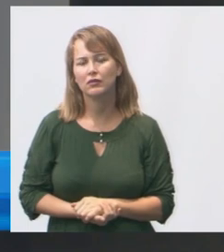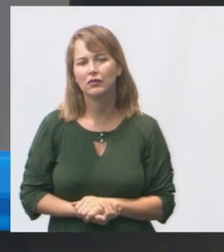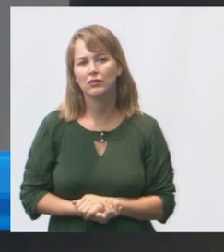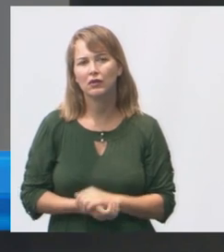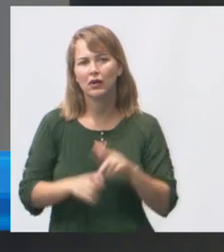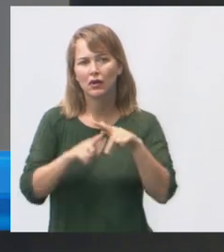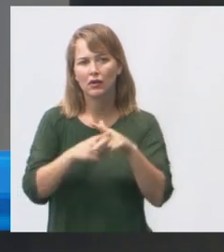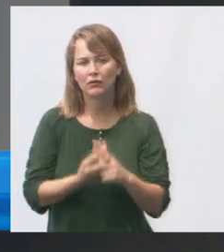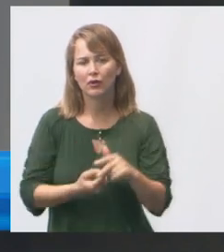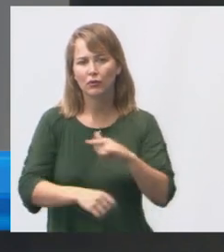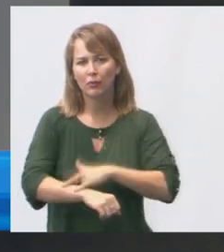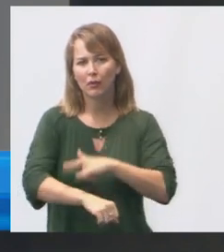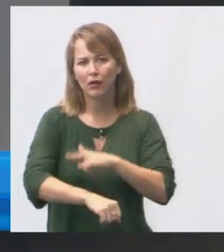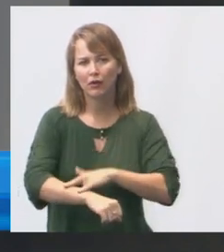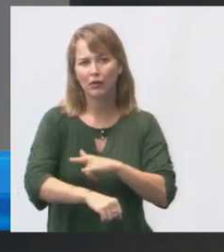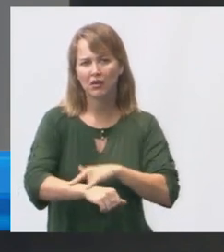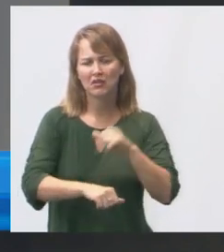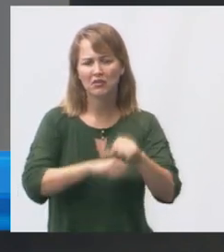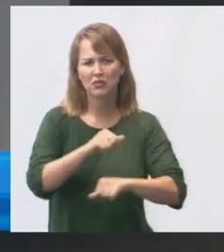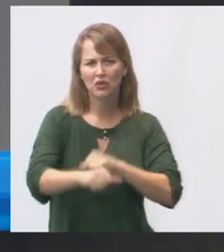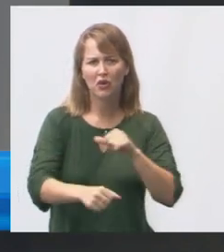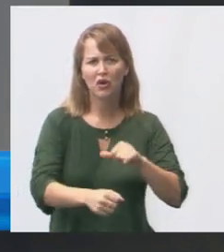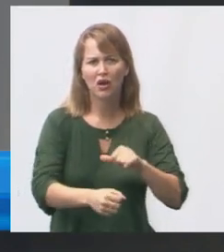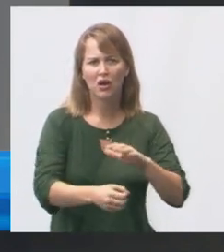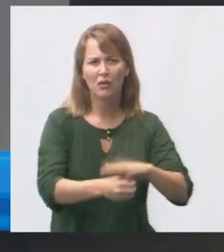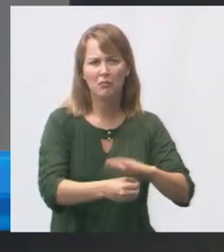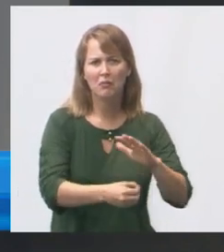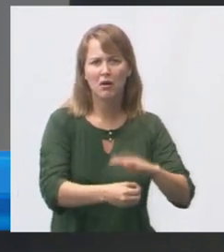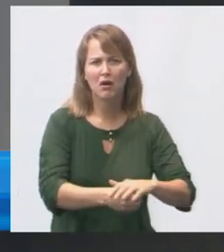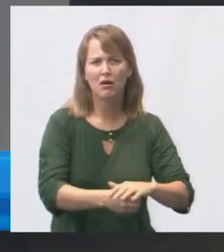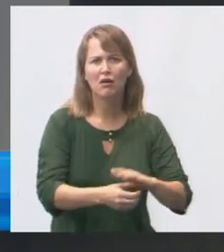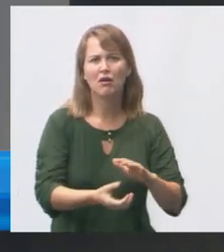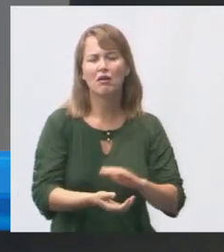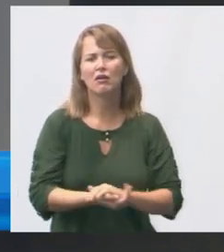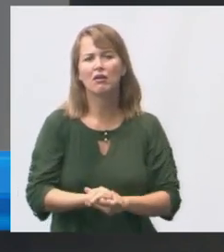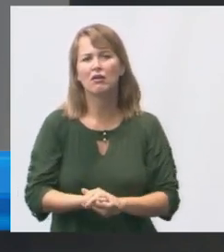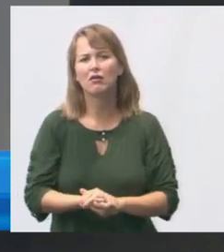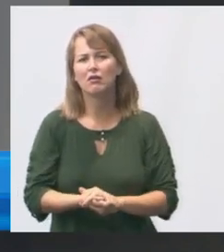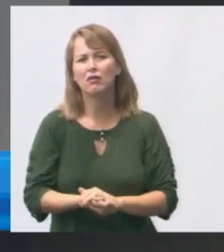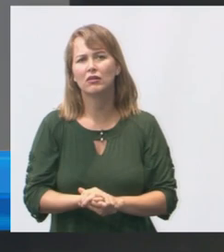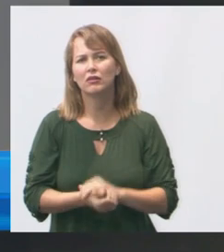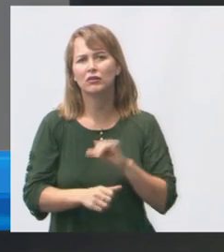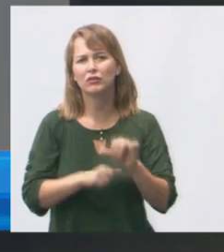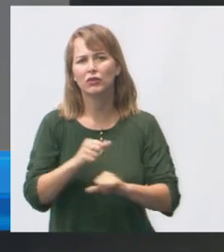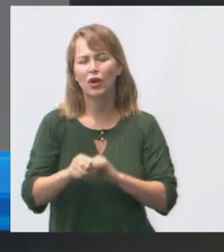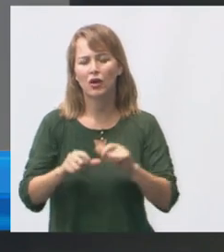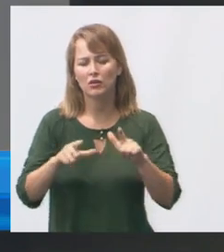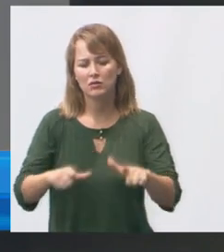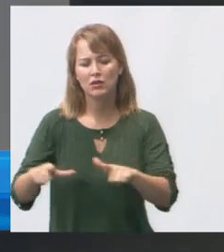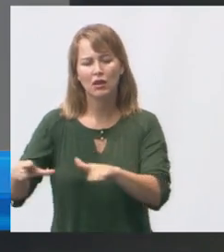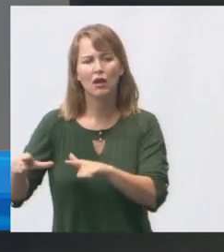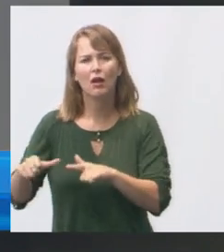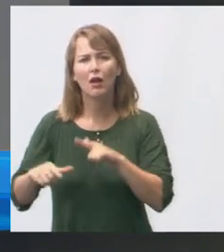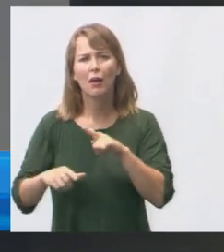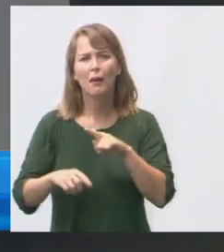reforma geral dos banheiros incluindo troca de mictórios de alumínio para louças individuais troca de revestimento cerâmico o banheiro precisa fazer reforma geral está